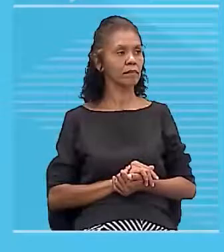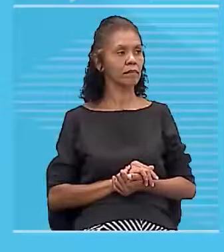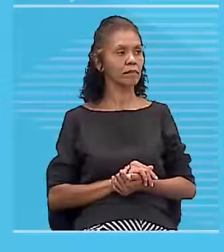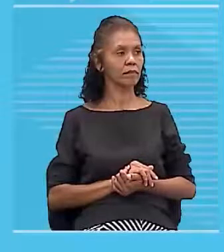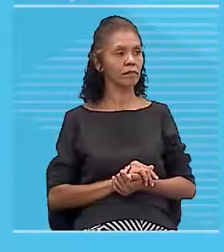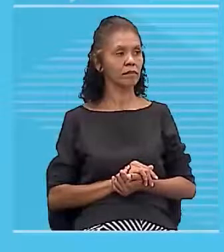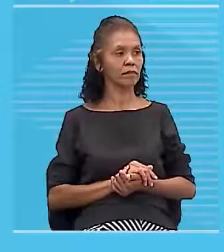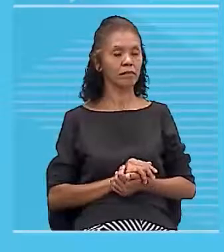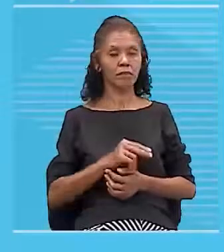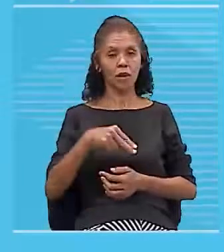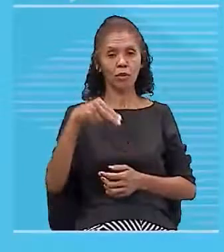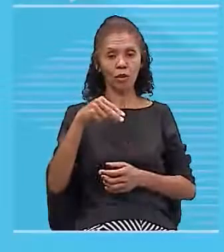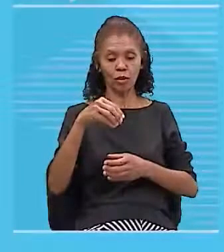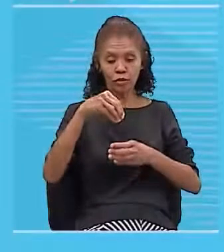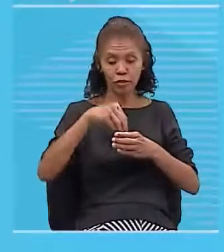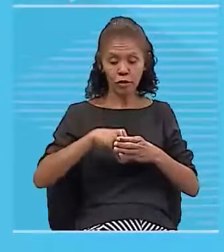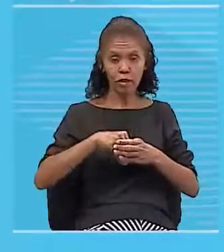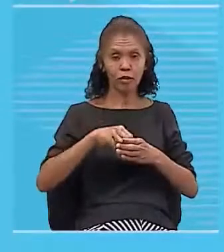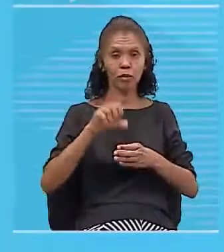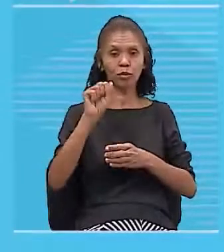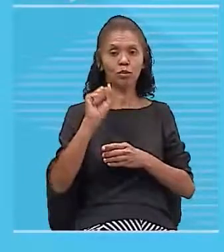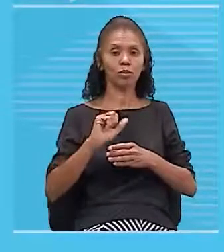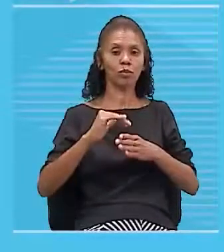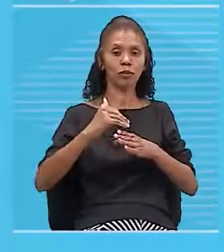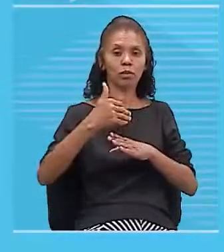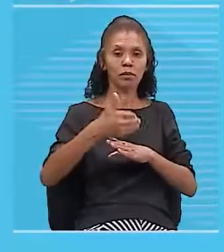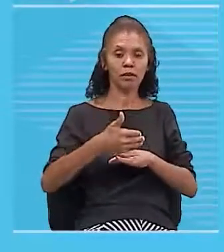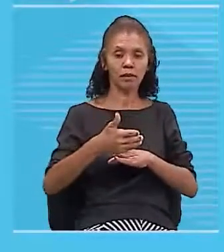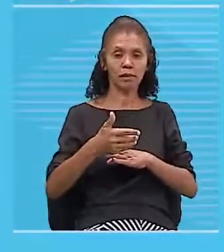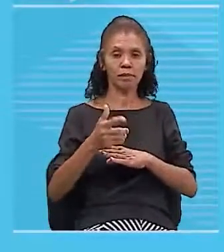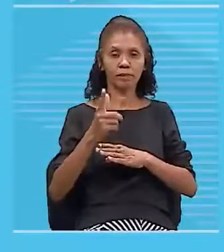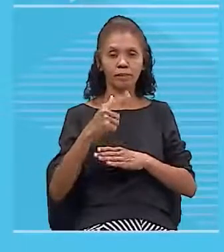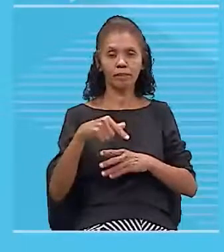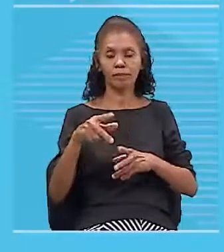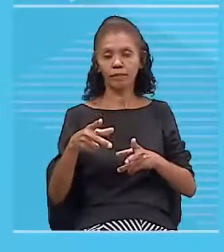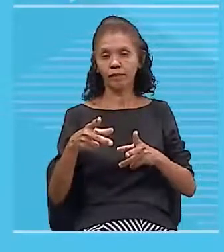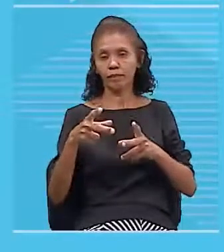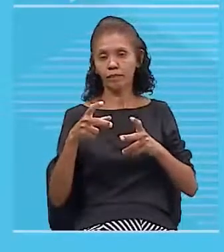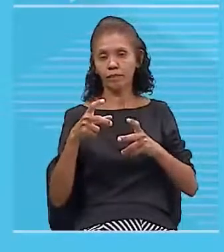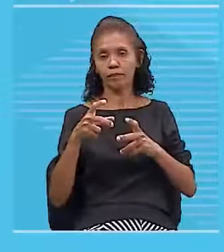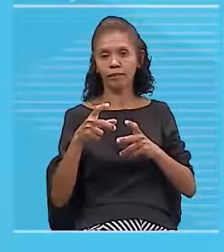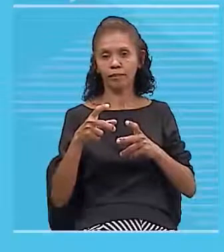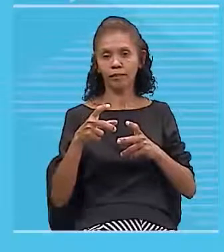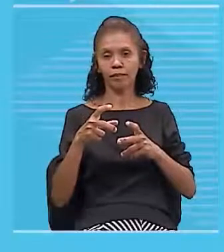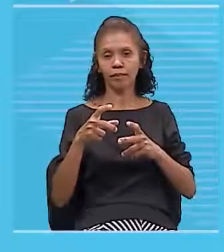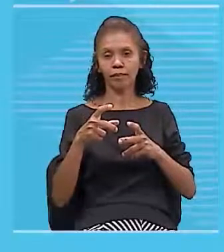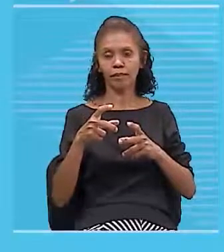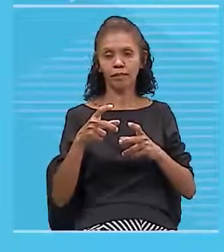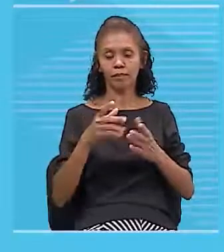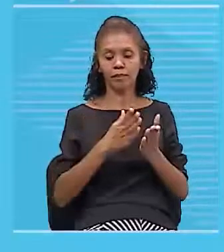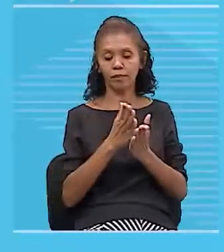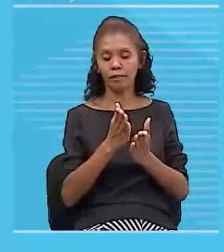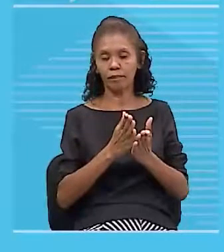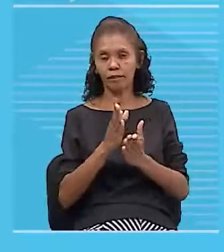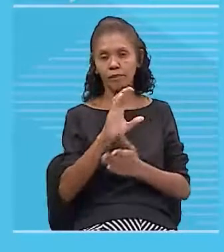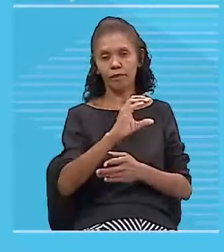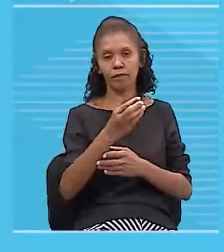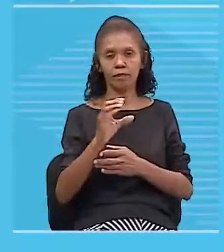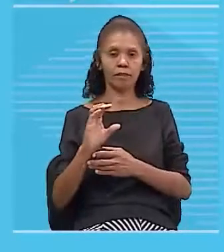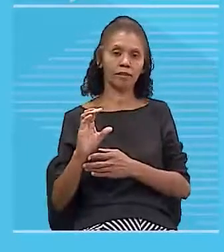fora. Tá bom? Então, observe como o sentido da corrente é importante. Ele vai alterar